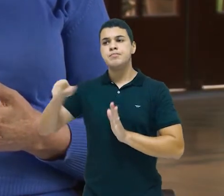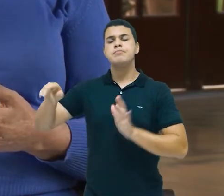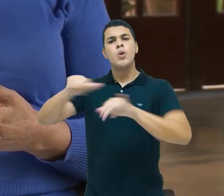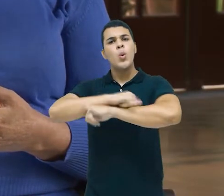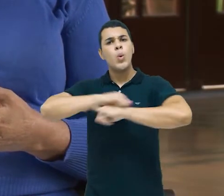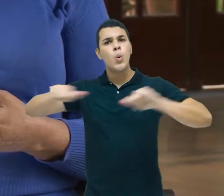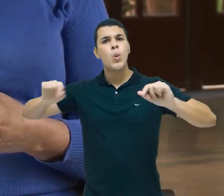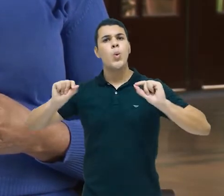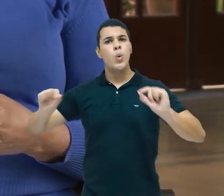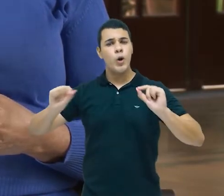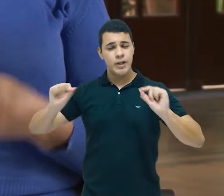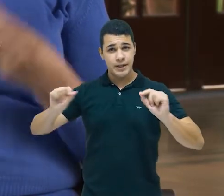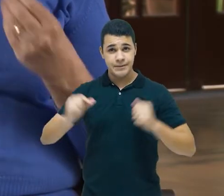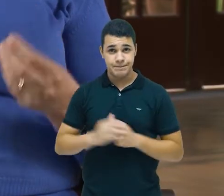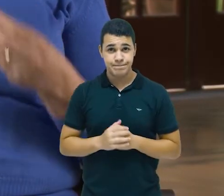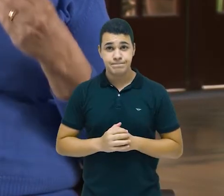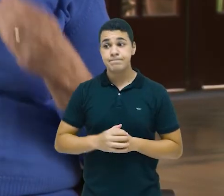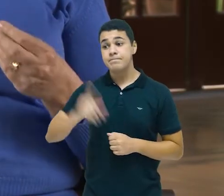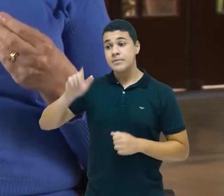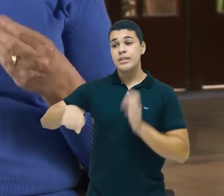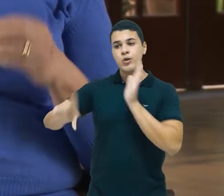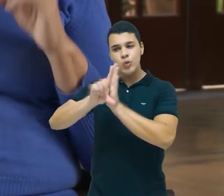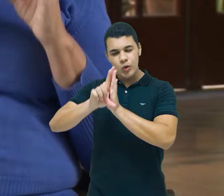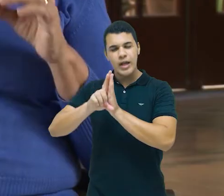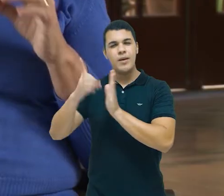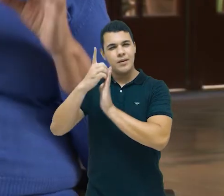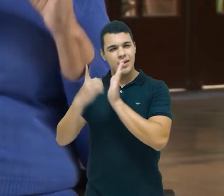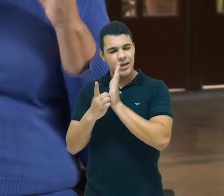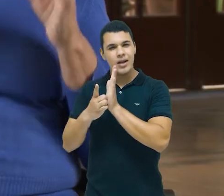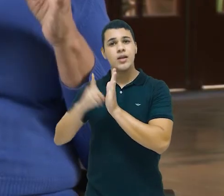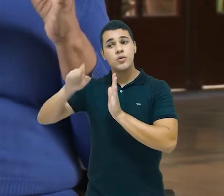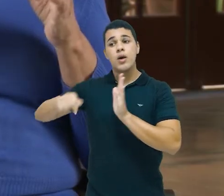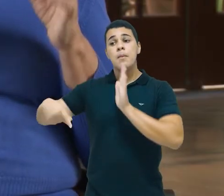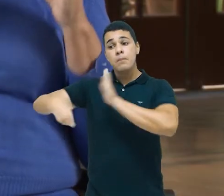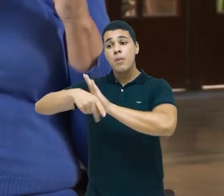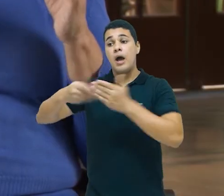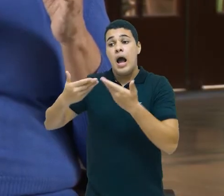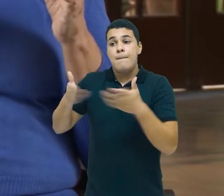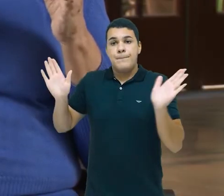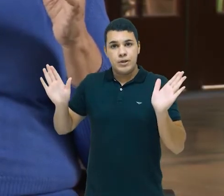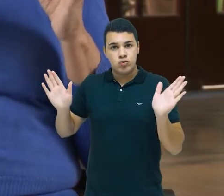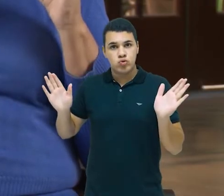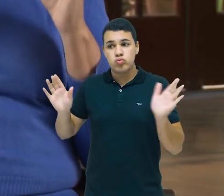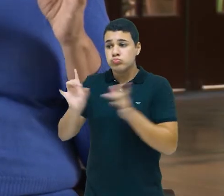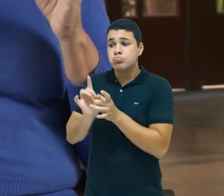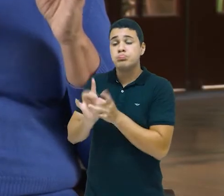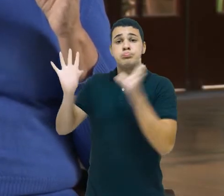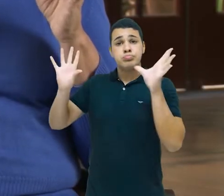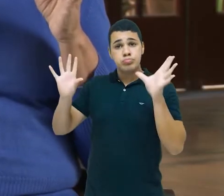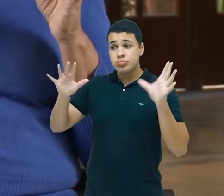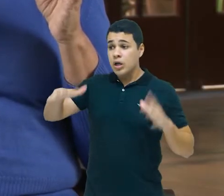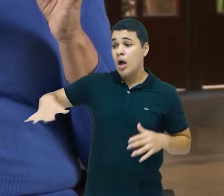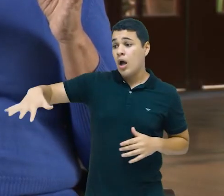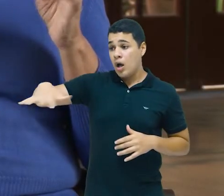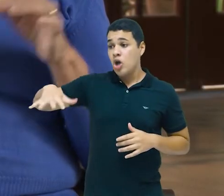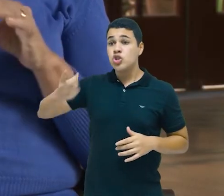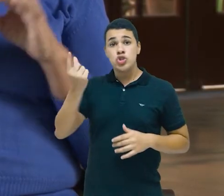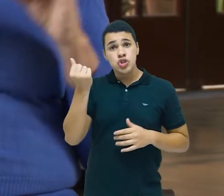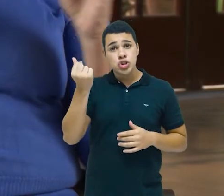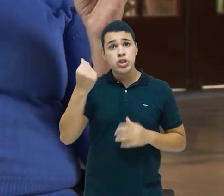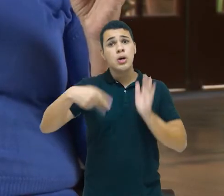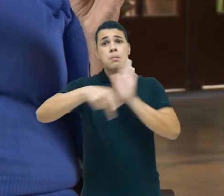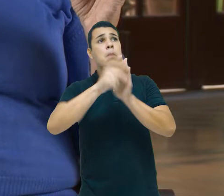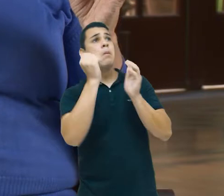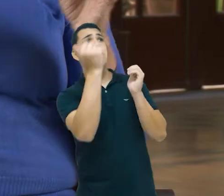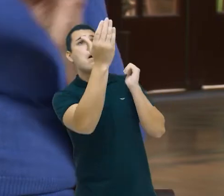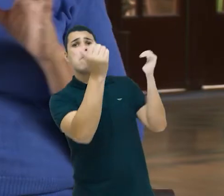abertura de permissão para que o capital estrangeiro